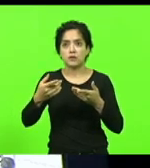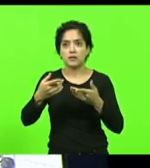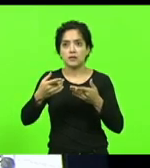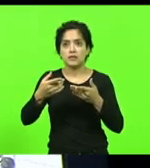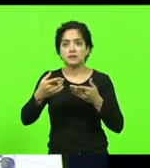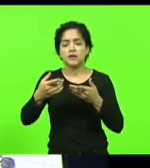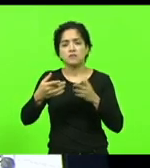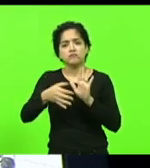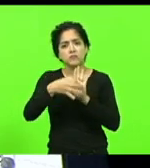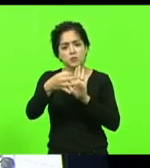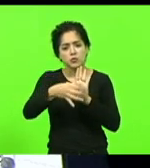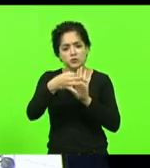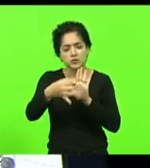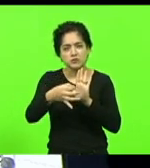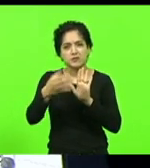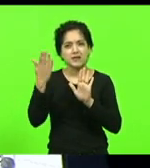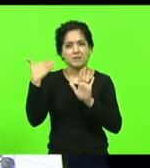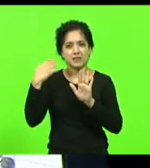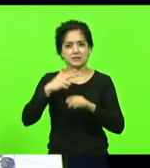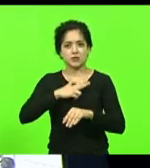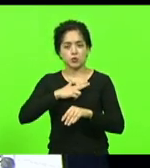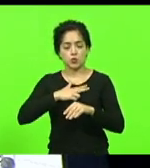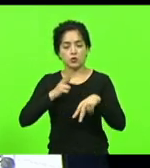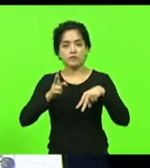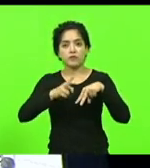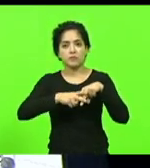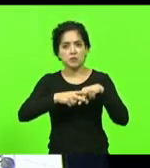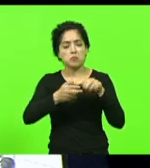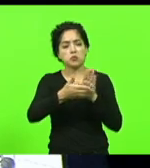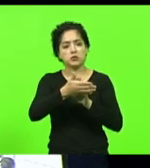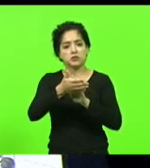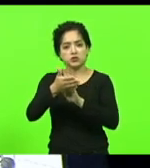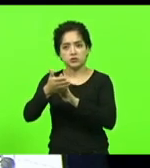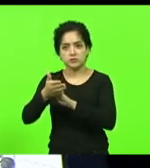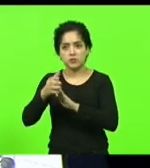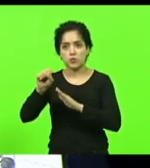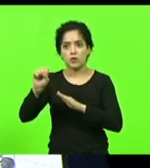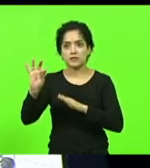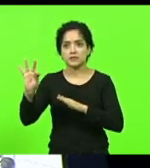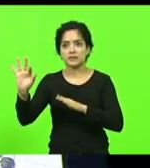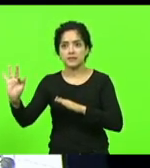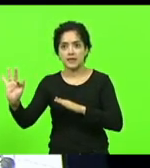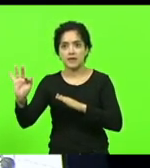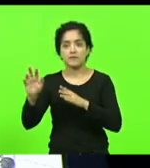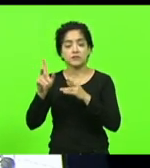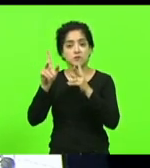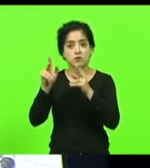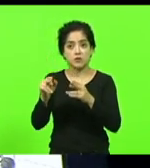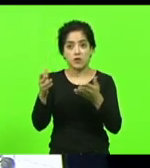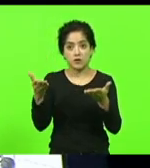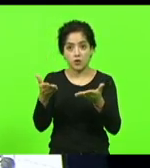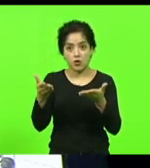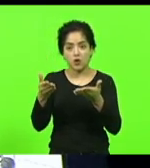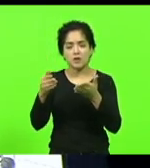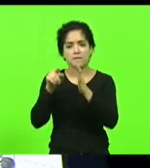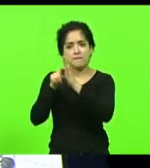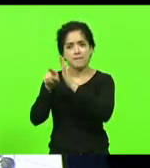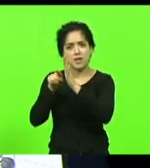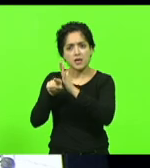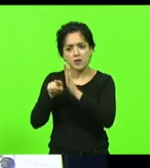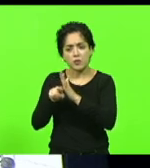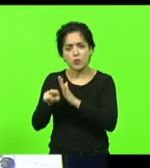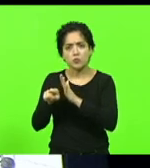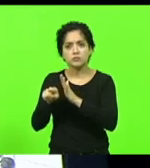quando Lula foi preso muita gente aplaudiu o STF são os mesmos que agora questionam o